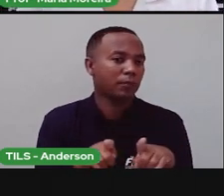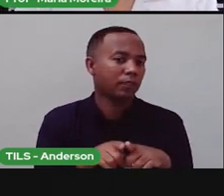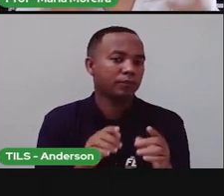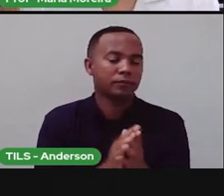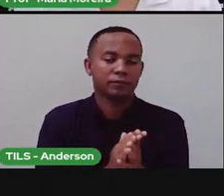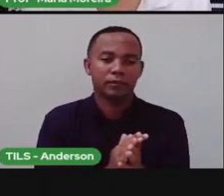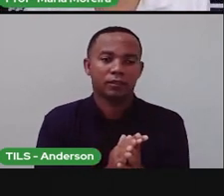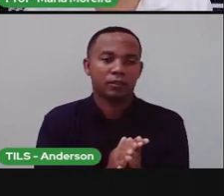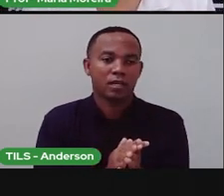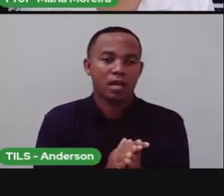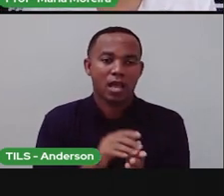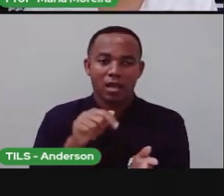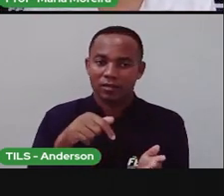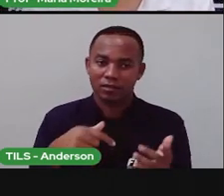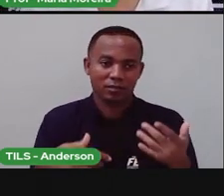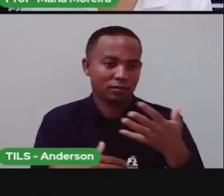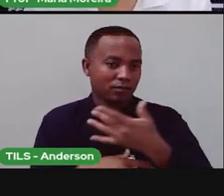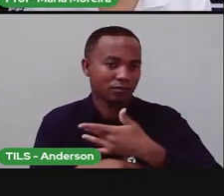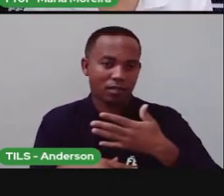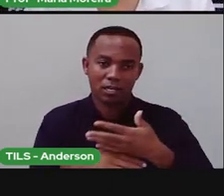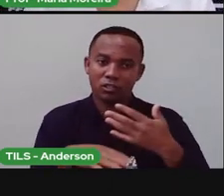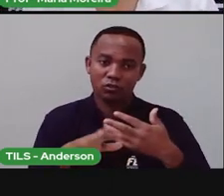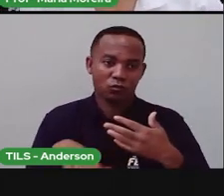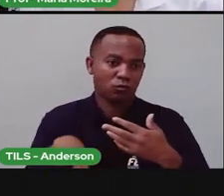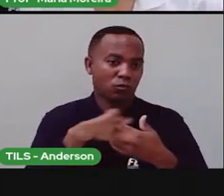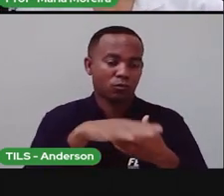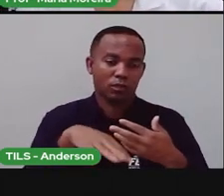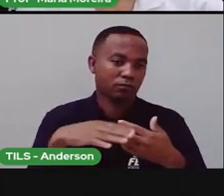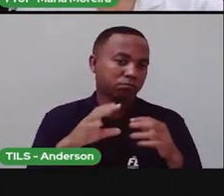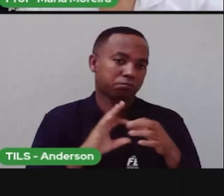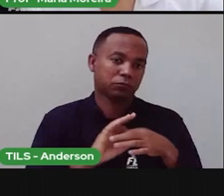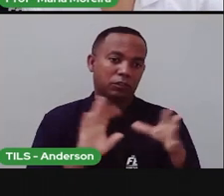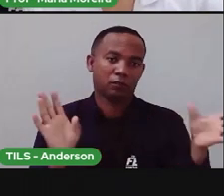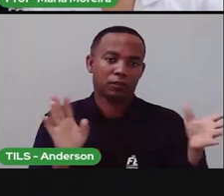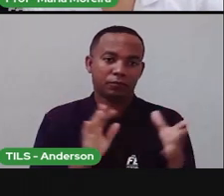uma cidade inteira e cada um com a sua particularidade, né? Então, vamos lá.